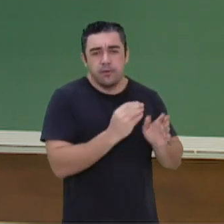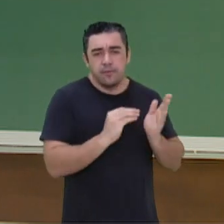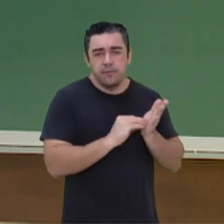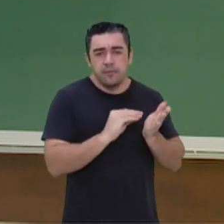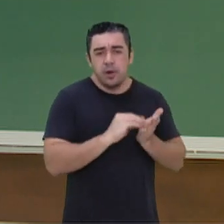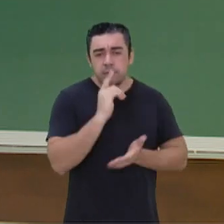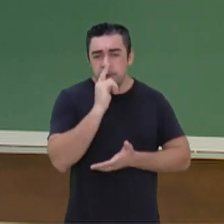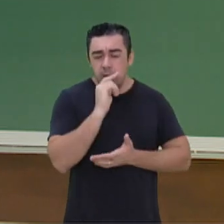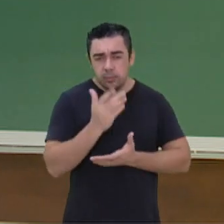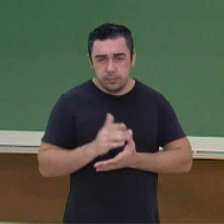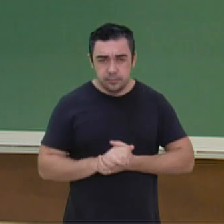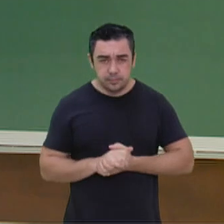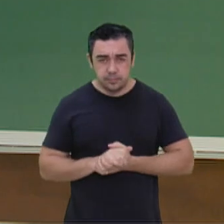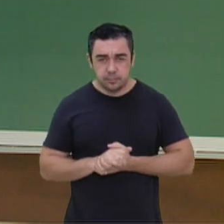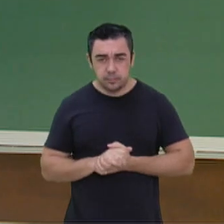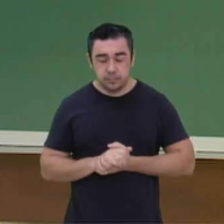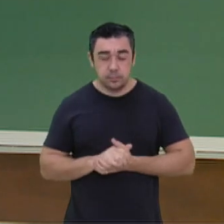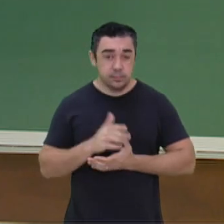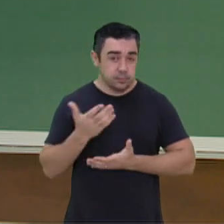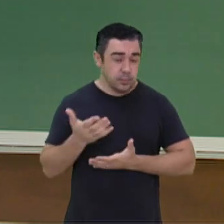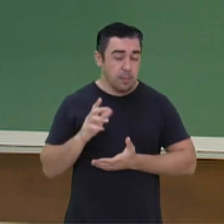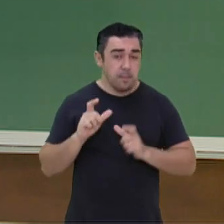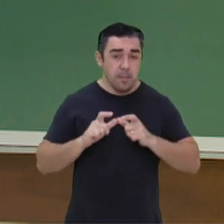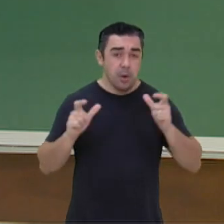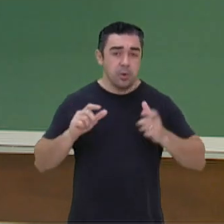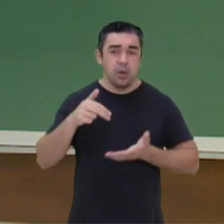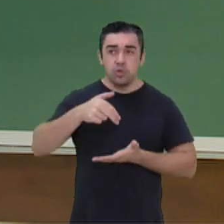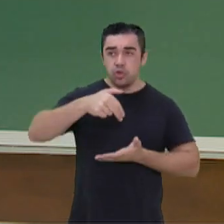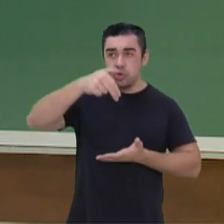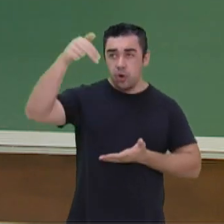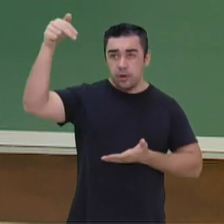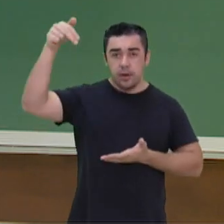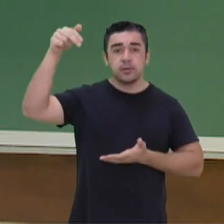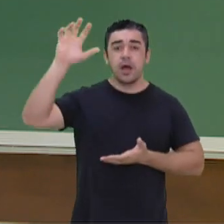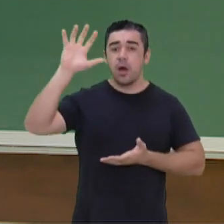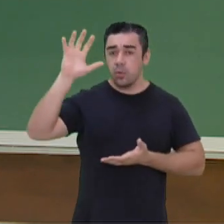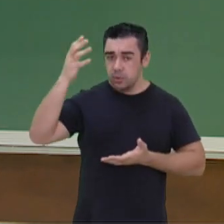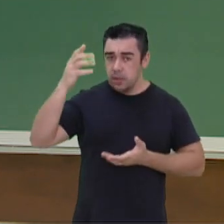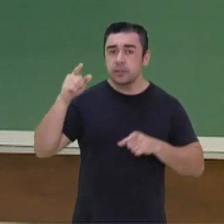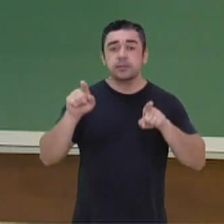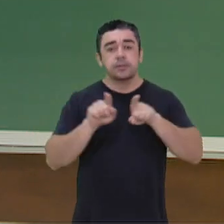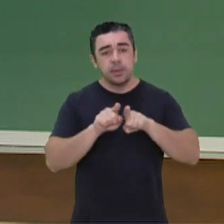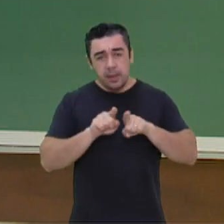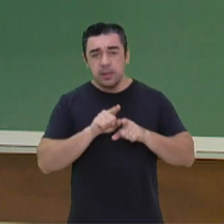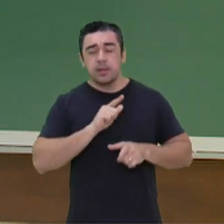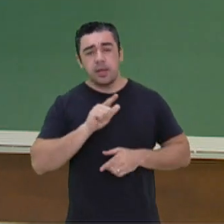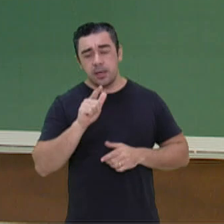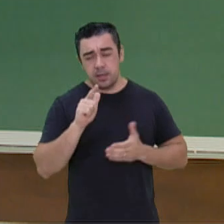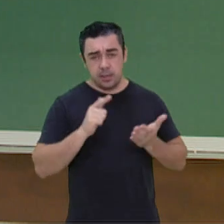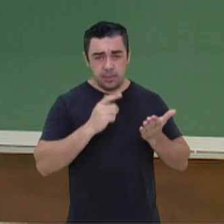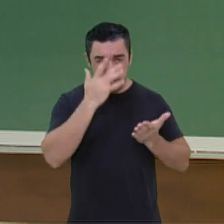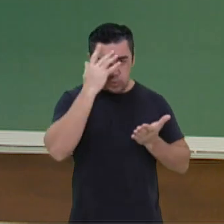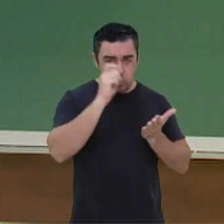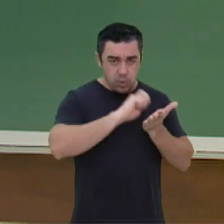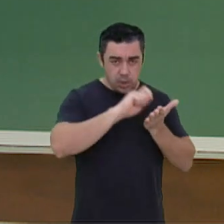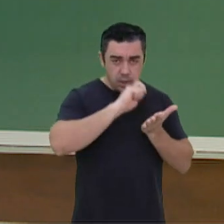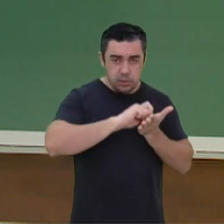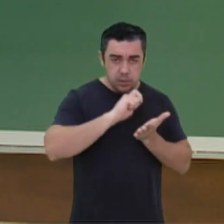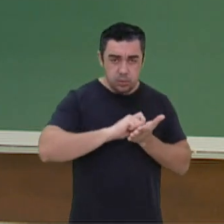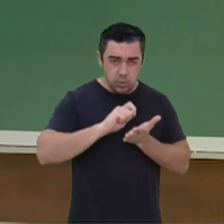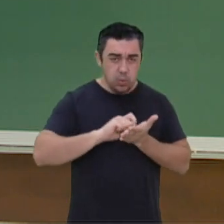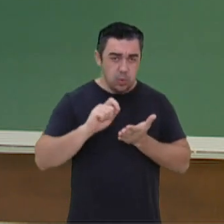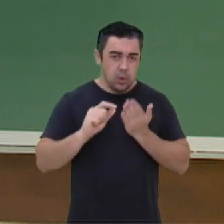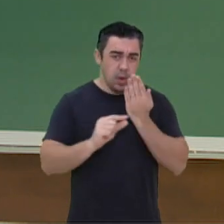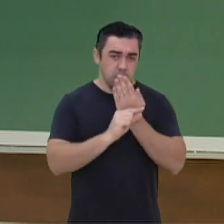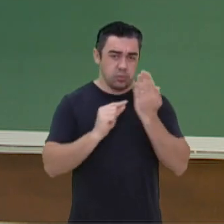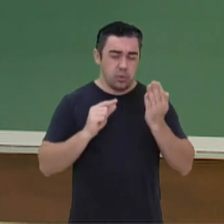falta de água, né? Então, no Nordeste nós temos muitas e muitas obras, muitos escritores que trabalham obras